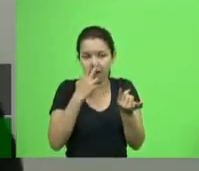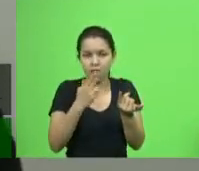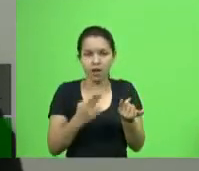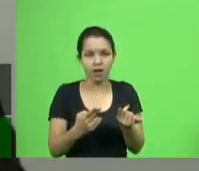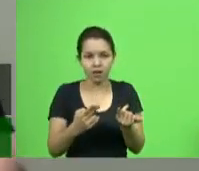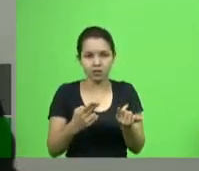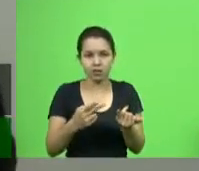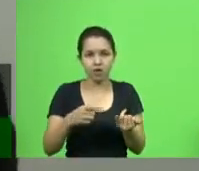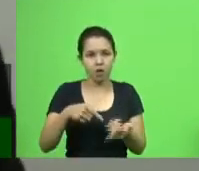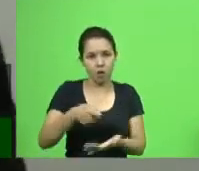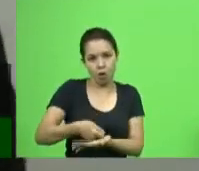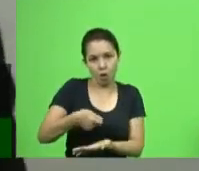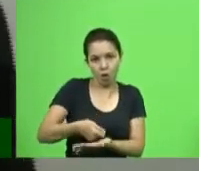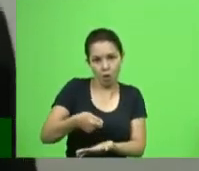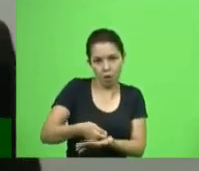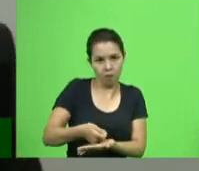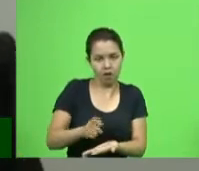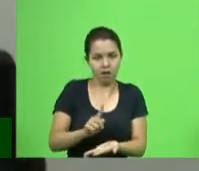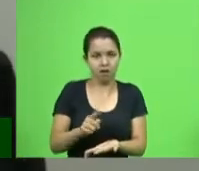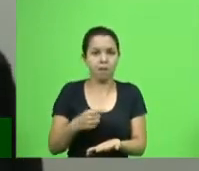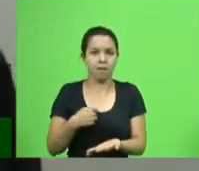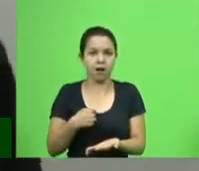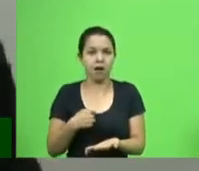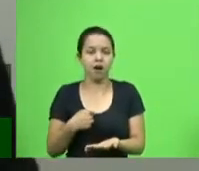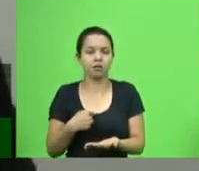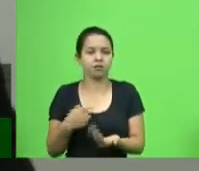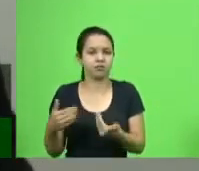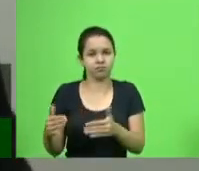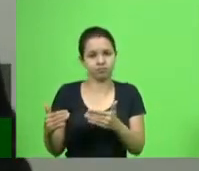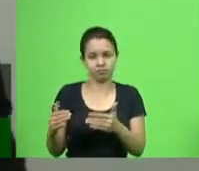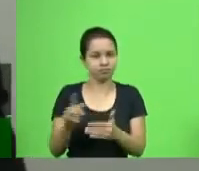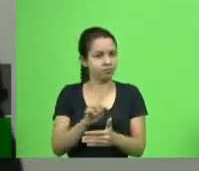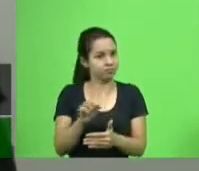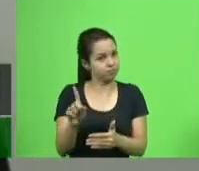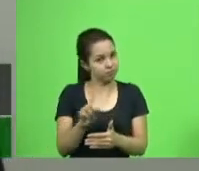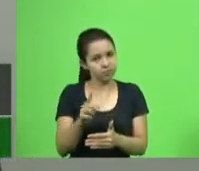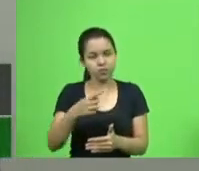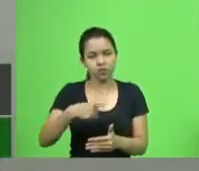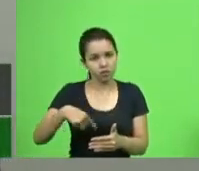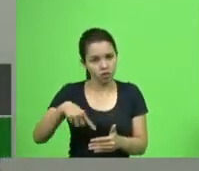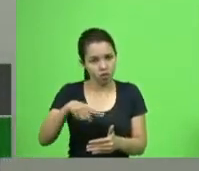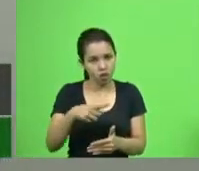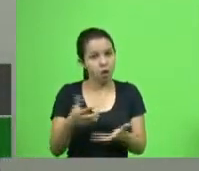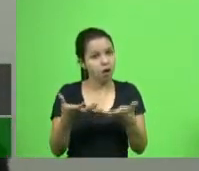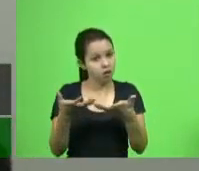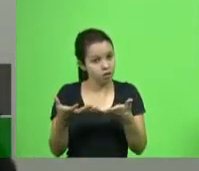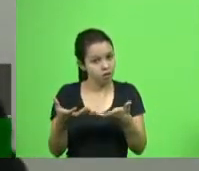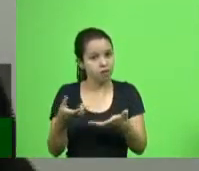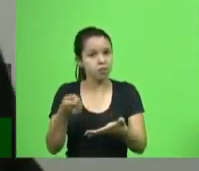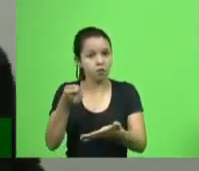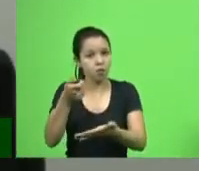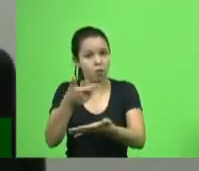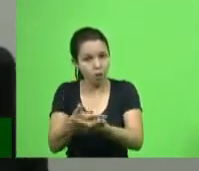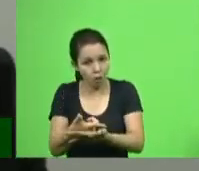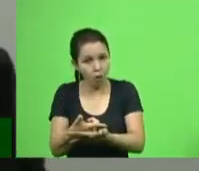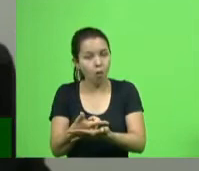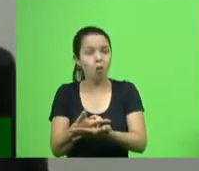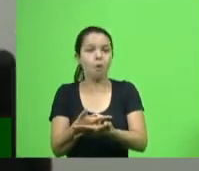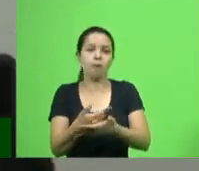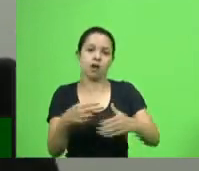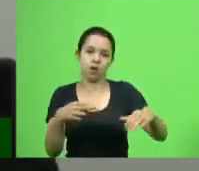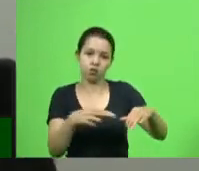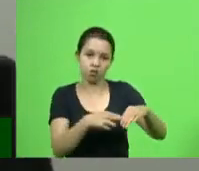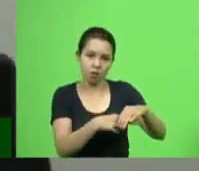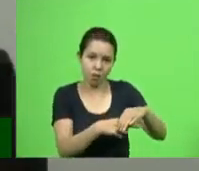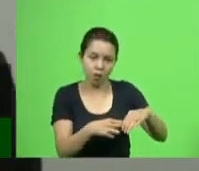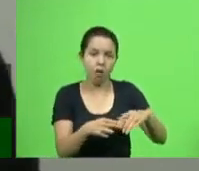cobrando, a gente quer entrar na onda porque deu certo. Não. O que nós queremos? Que cumpre o equipamento e que esses exames sejam